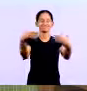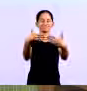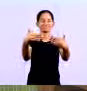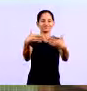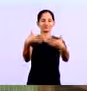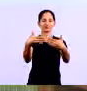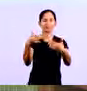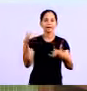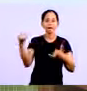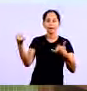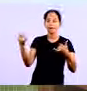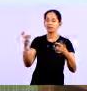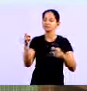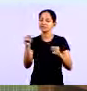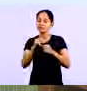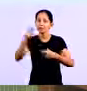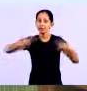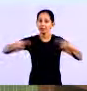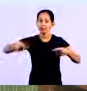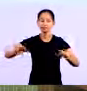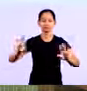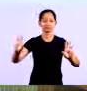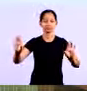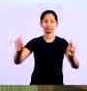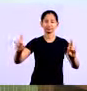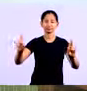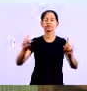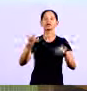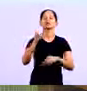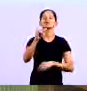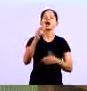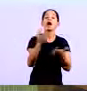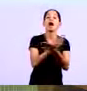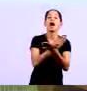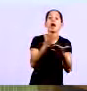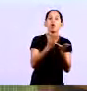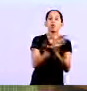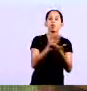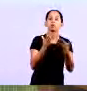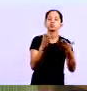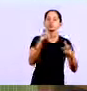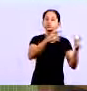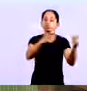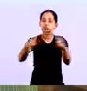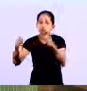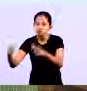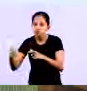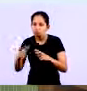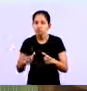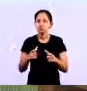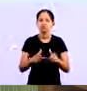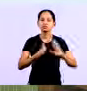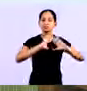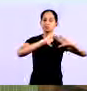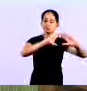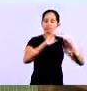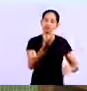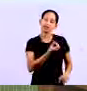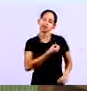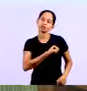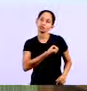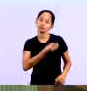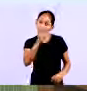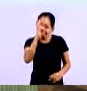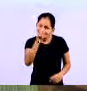e você Se você observar bem Em alguns locais que você compra Principalmente nas grandes redes Quando você compra, ela não pega o seu telefone e anota